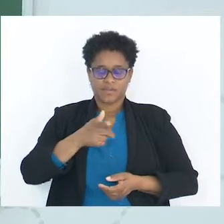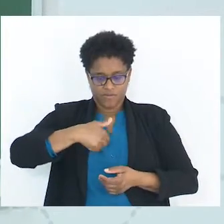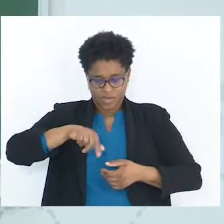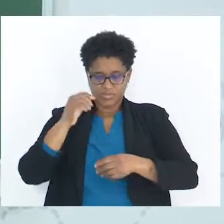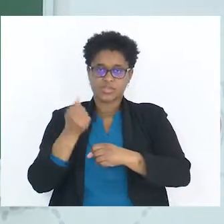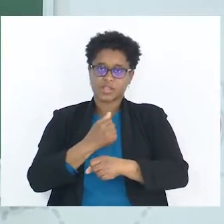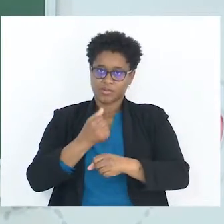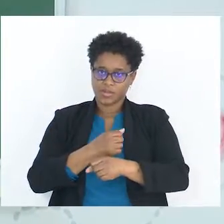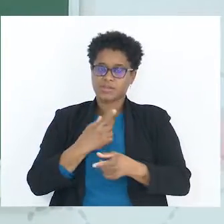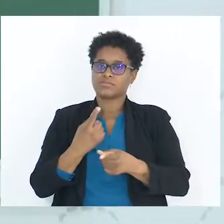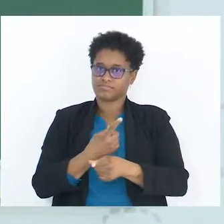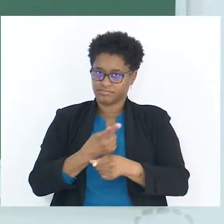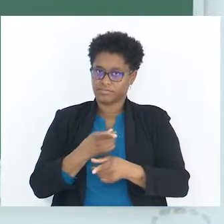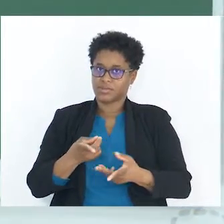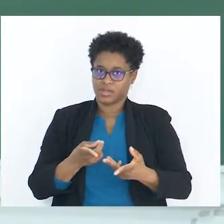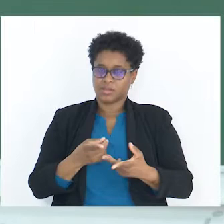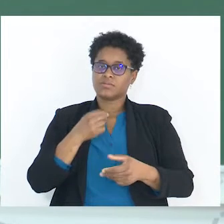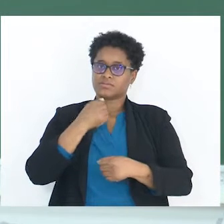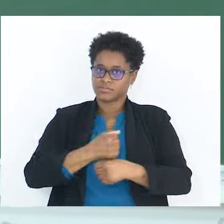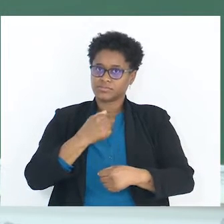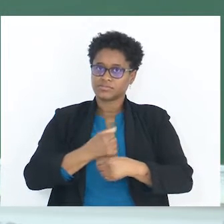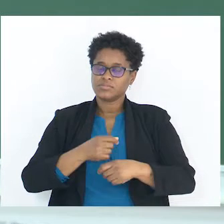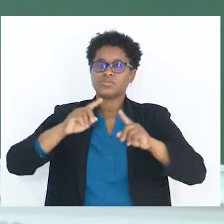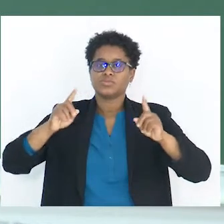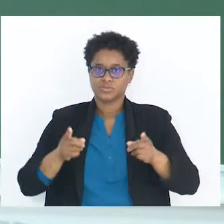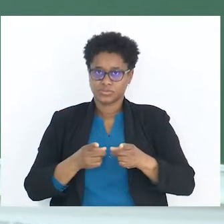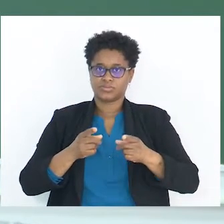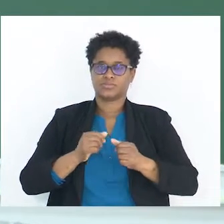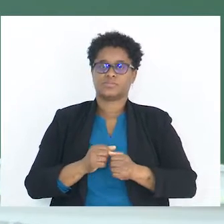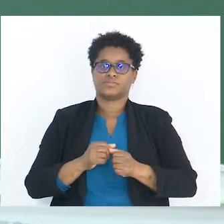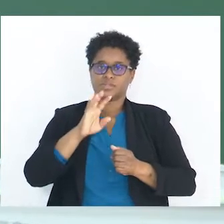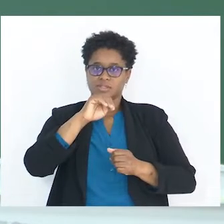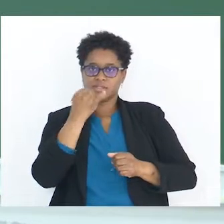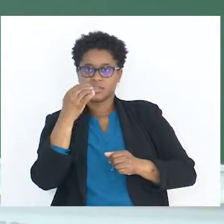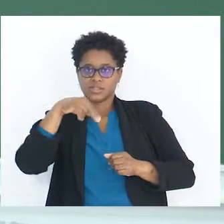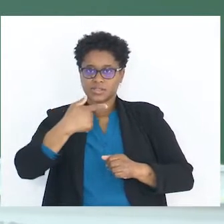Vamos trabalhar aquilo que é a produção da síntese.